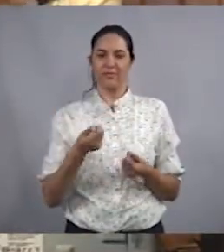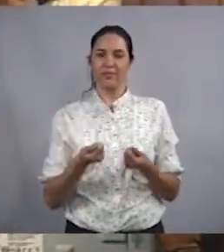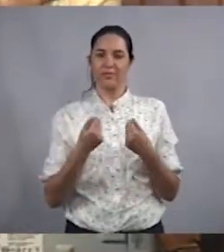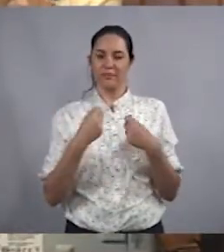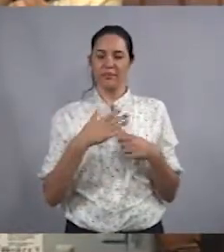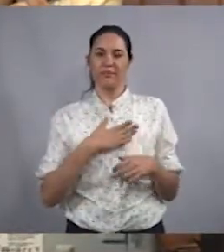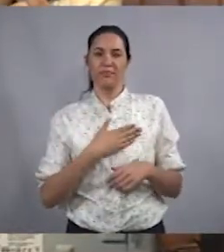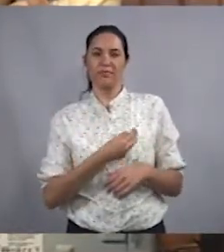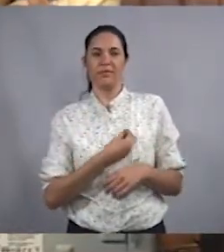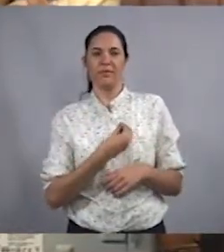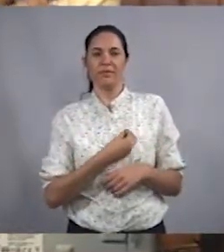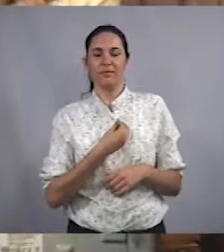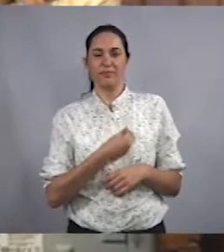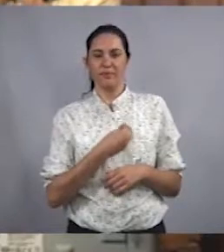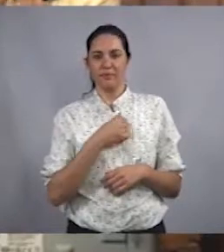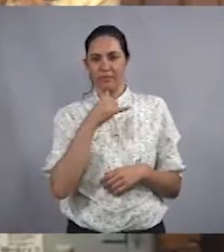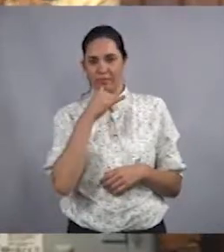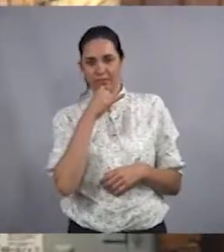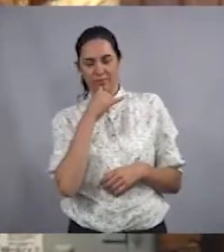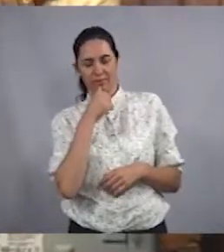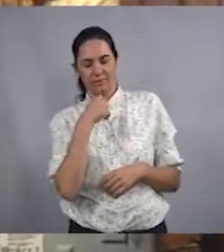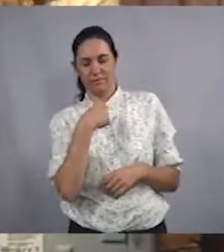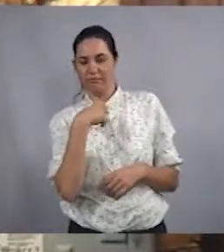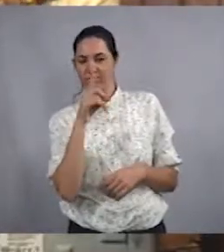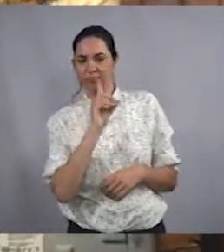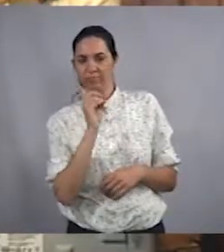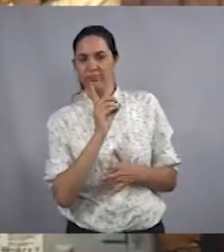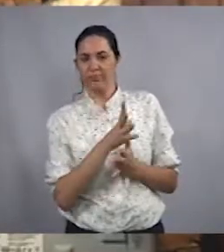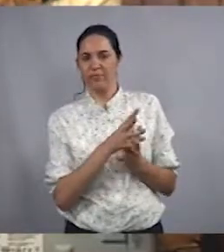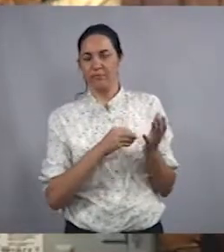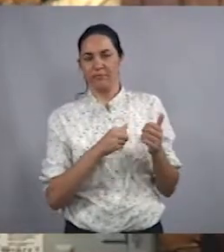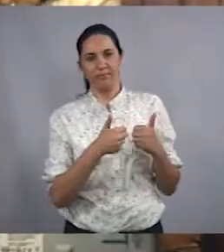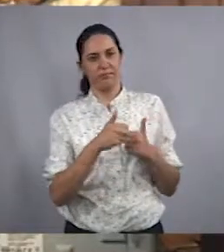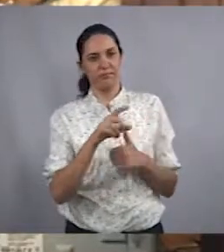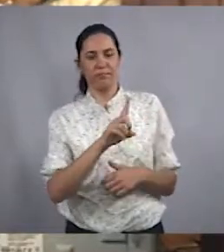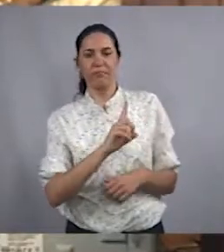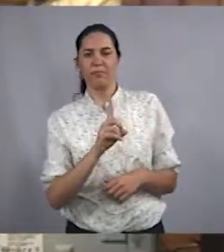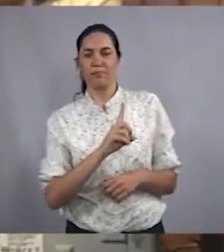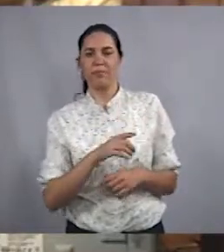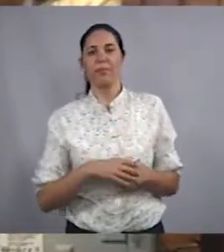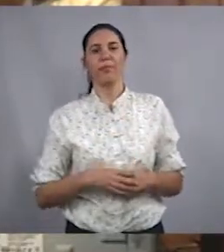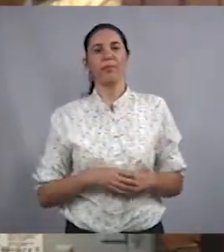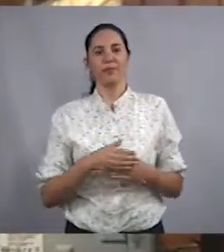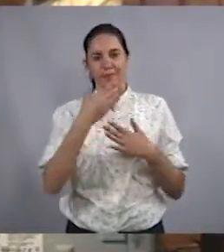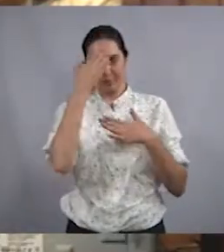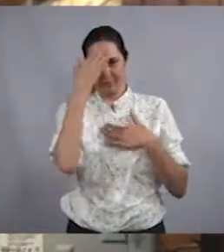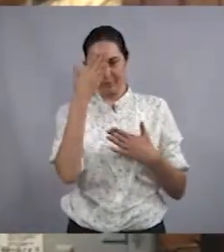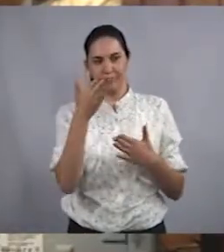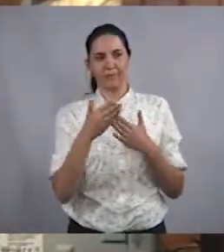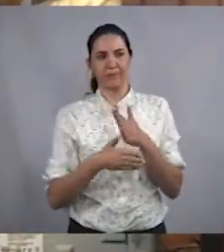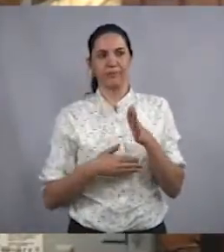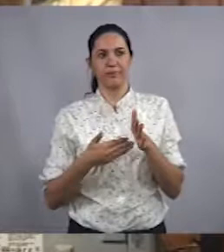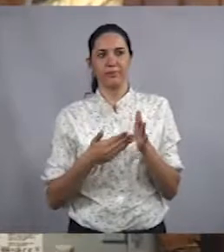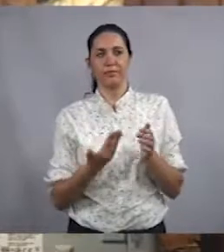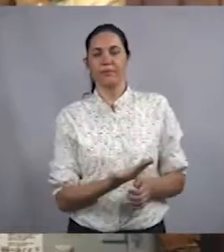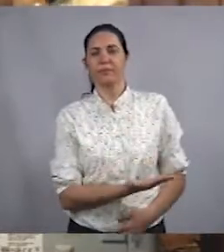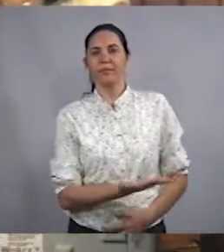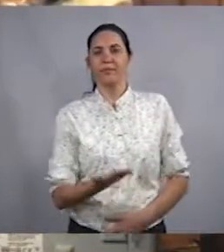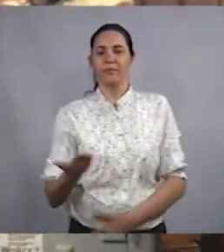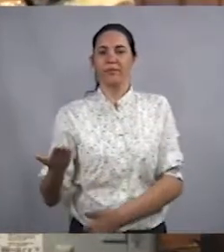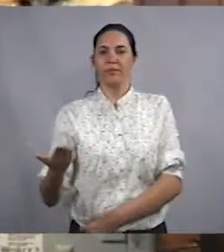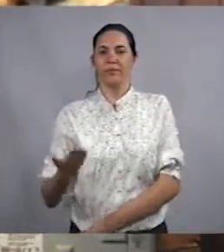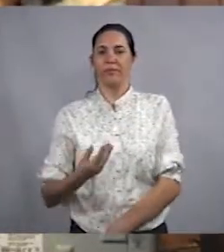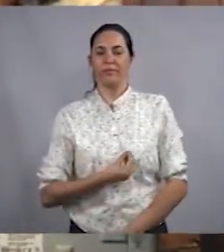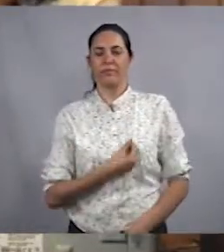vida e me deu exemplo do que eu não deveria seguir, do que eu não deveria fazer. Então, muito obrigado a todos e principalmente a vocês com quem